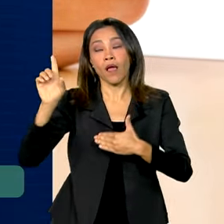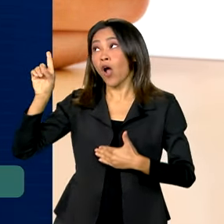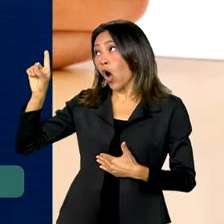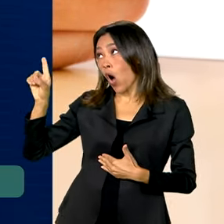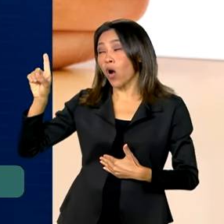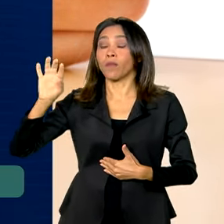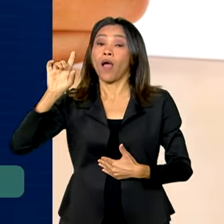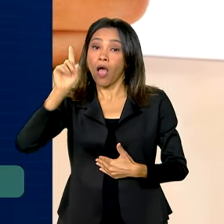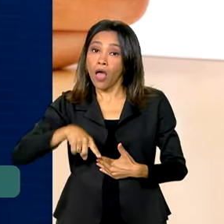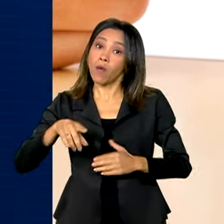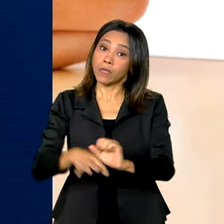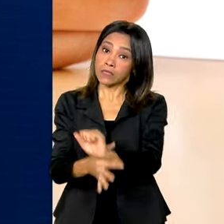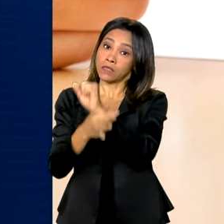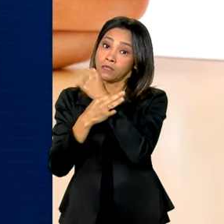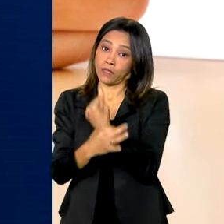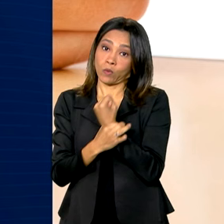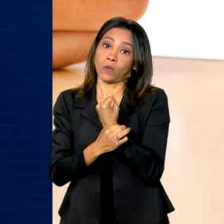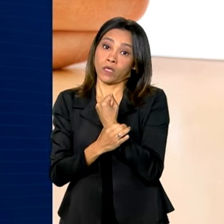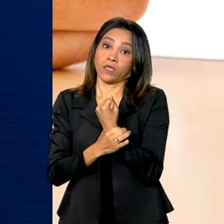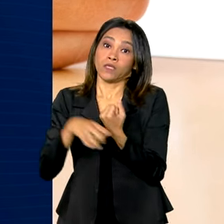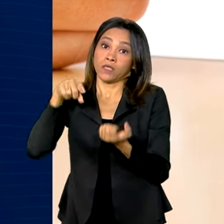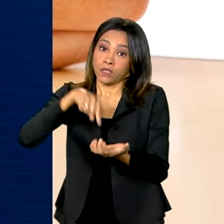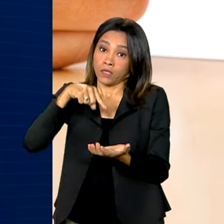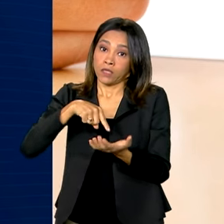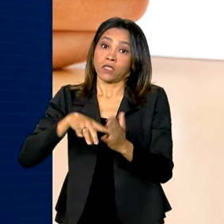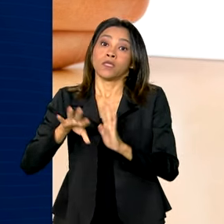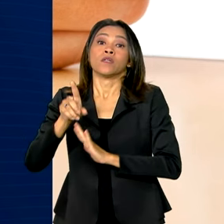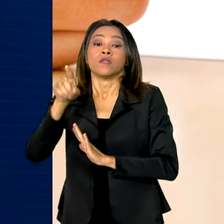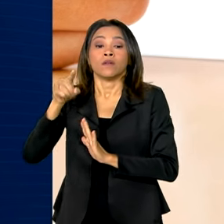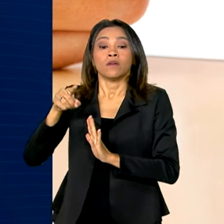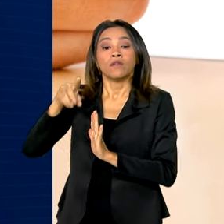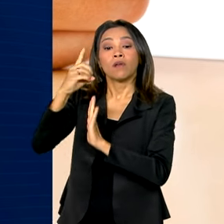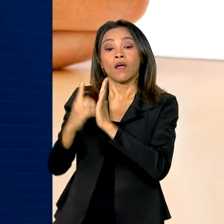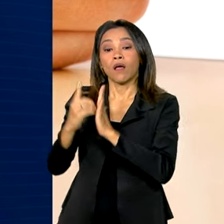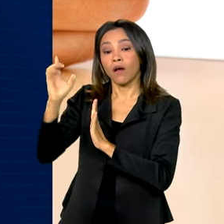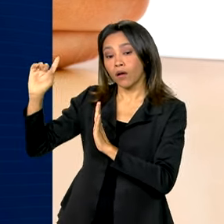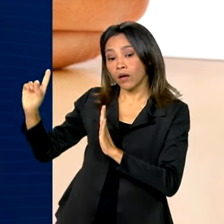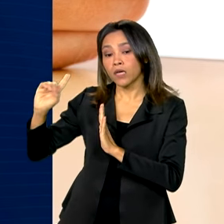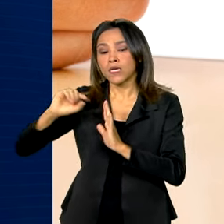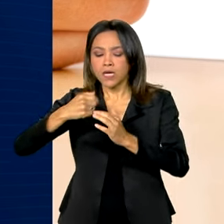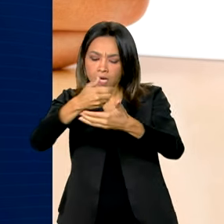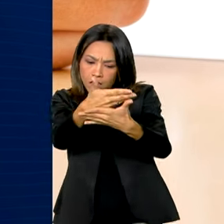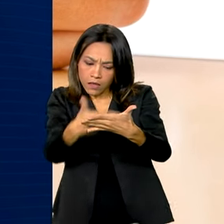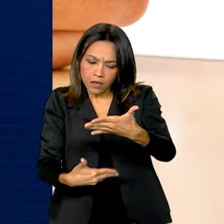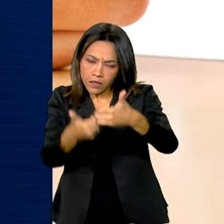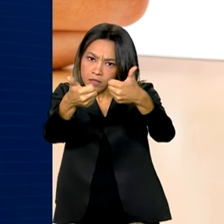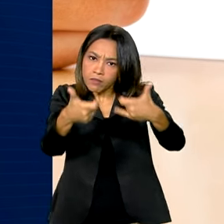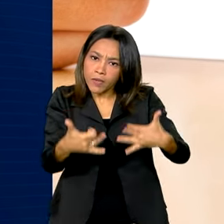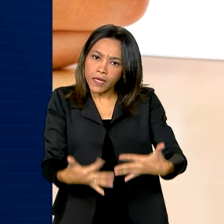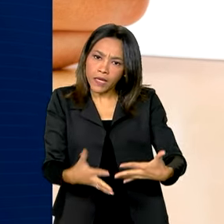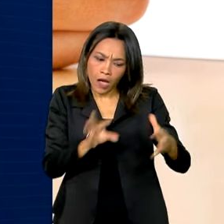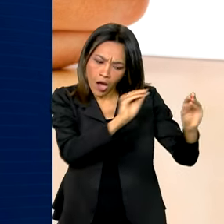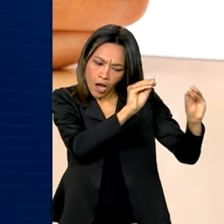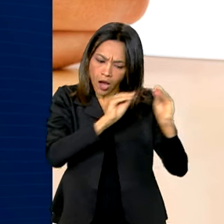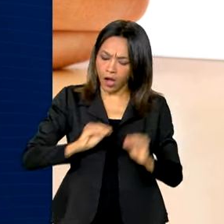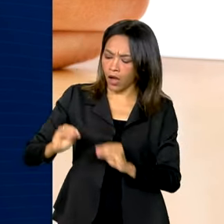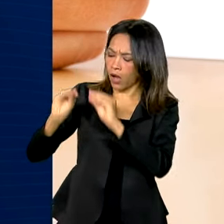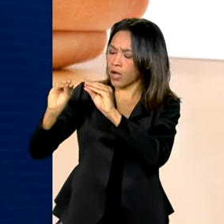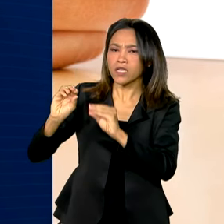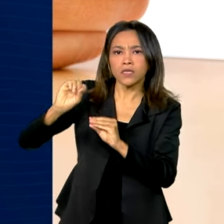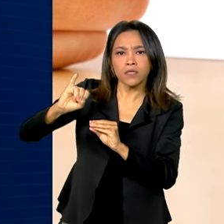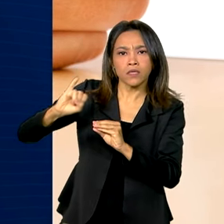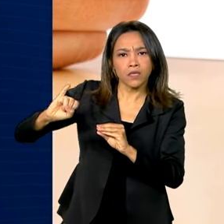prevenção jurídica caso ocorram novos adiamentos. O documento especifica que a mudança só pode ocorrer em